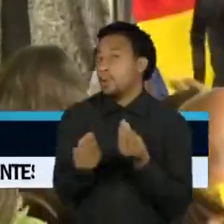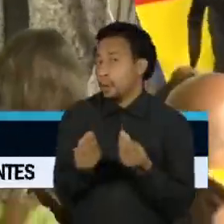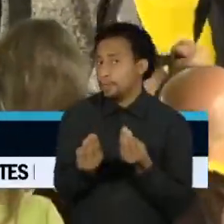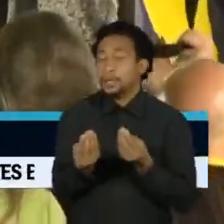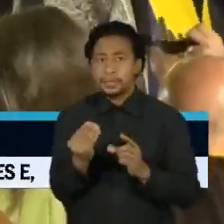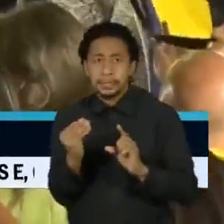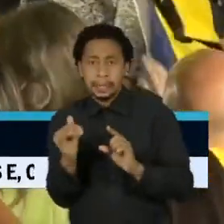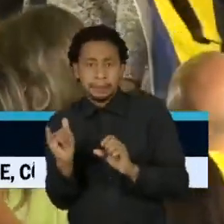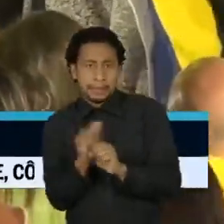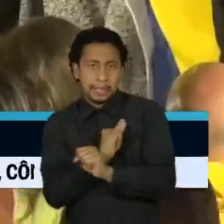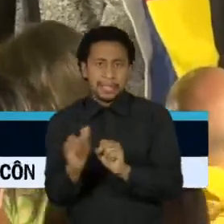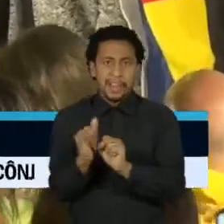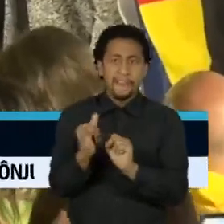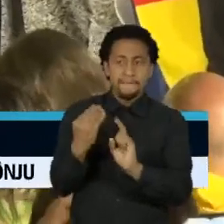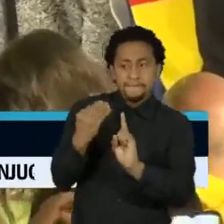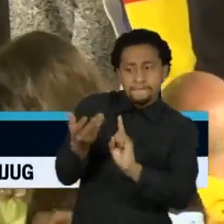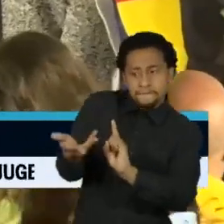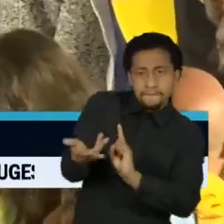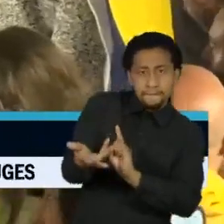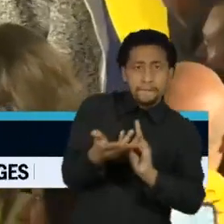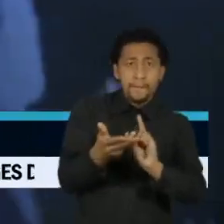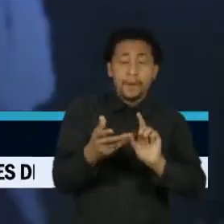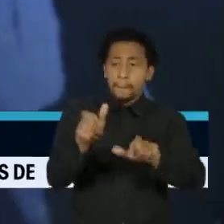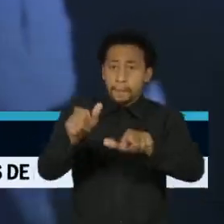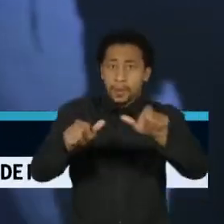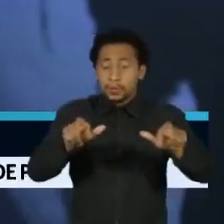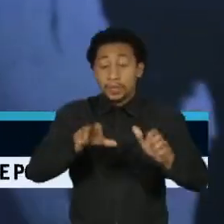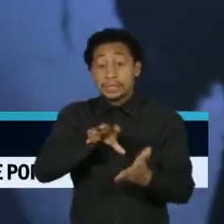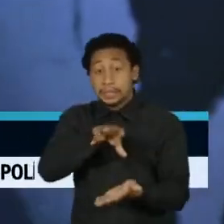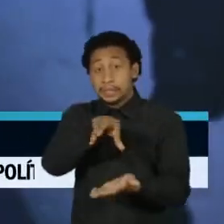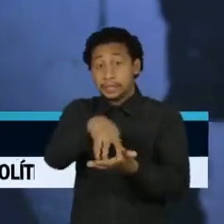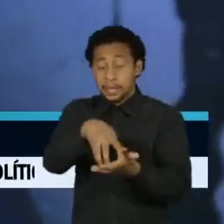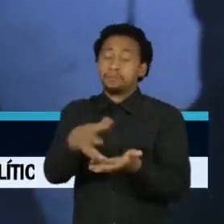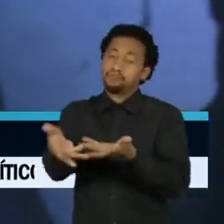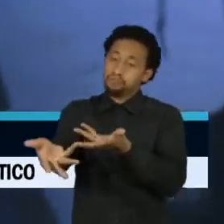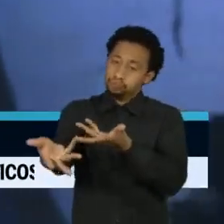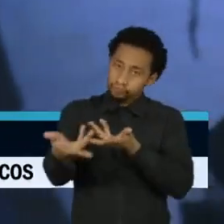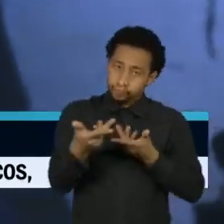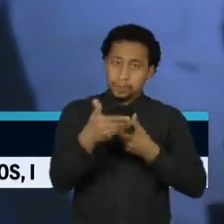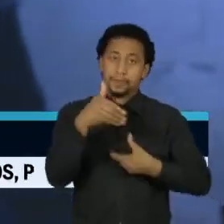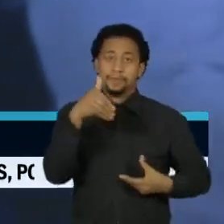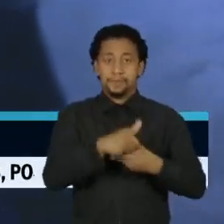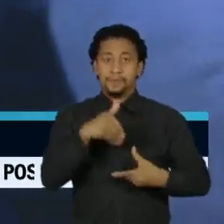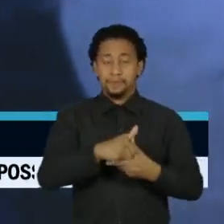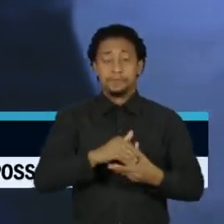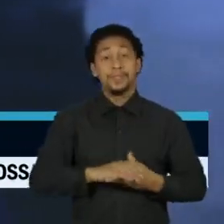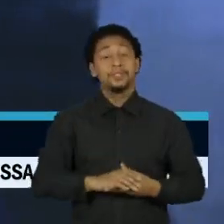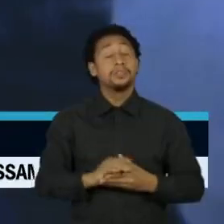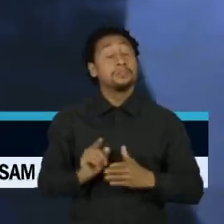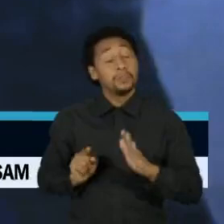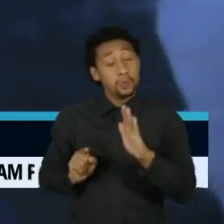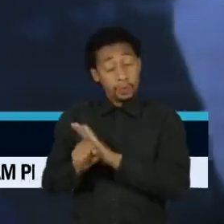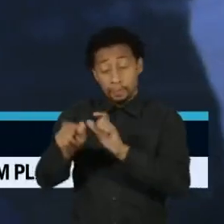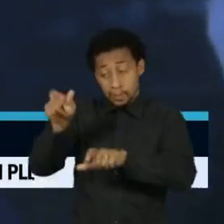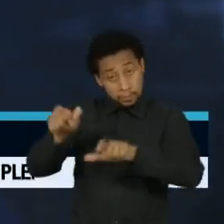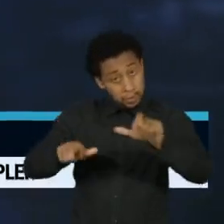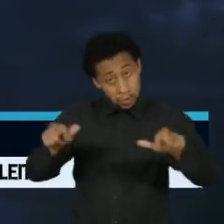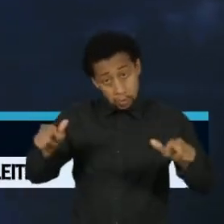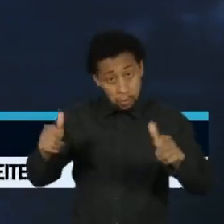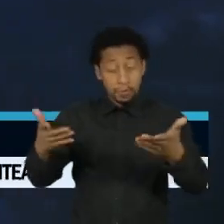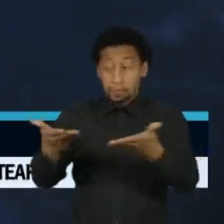para si, principalmente o eleitor de centro. Nós procuramos os citados na reportagem, mas até agora não recebemos